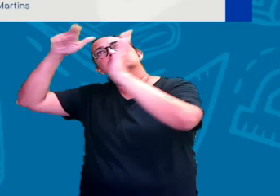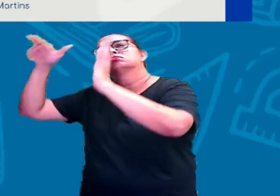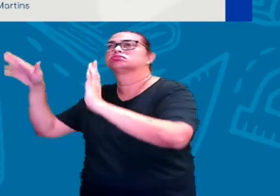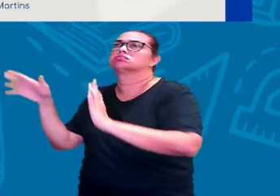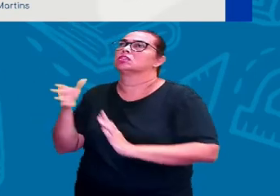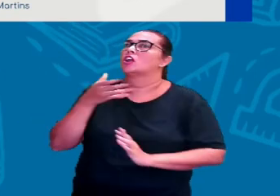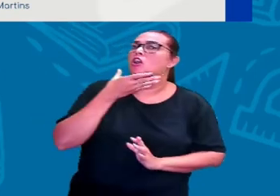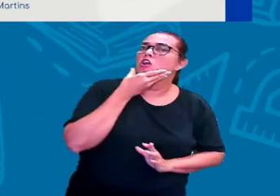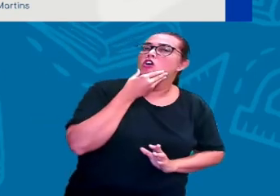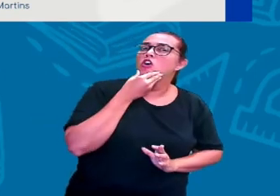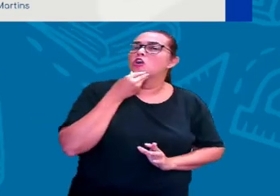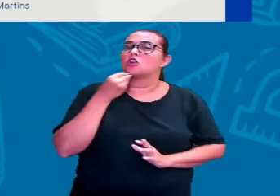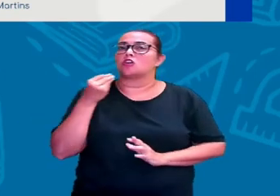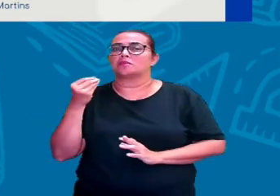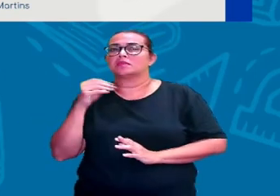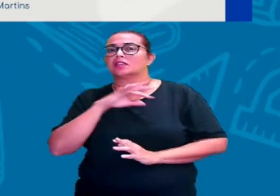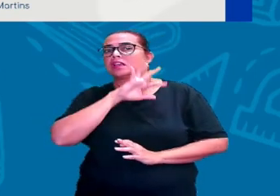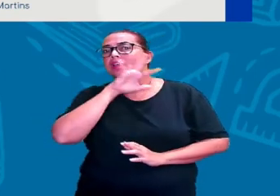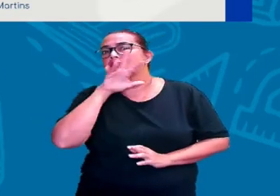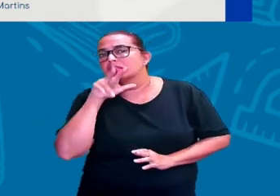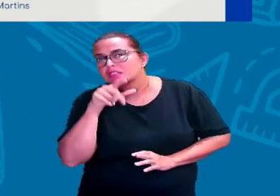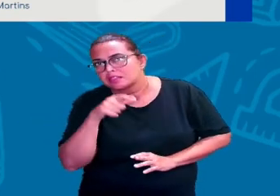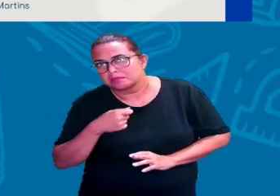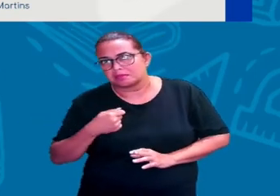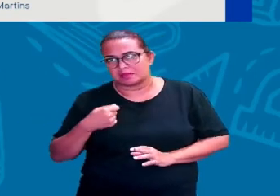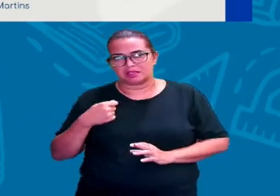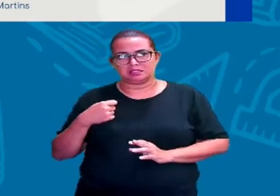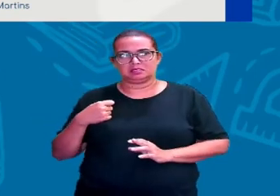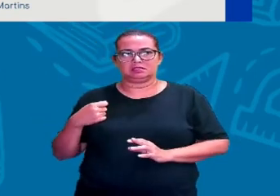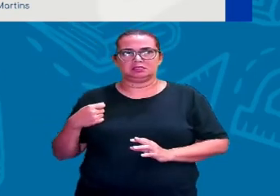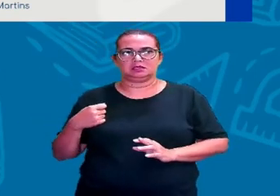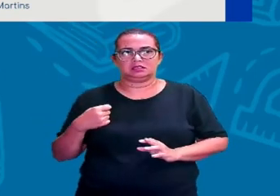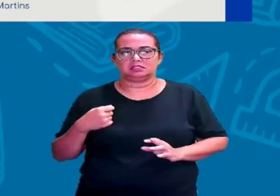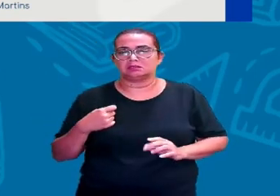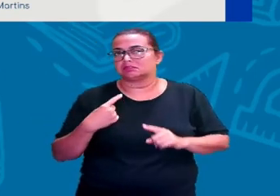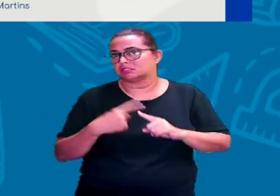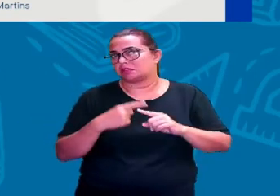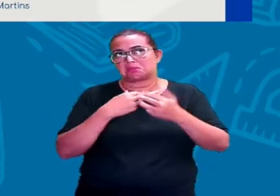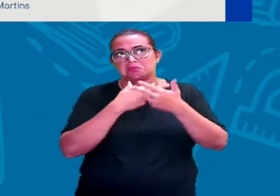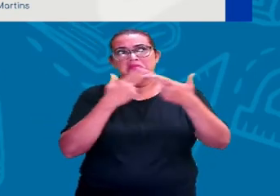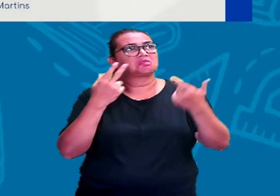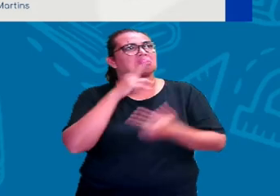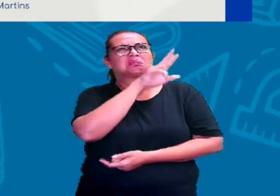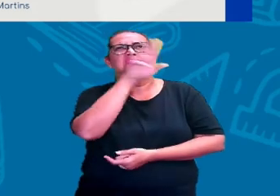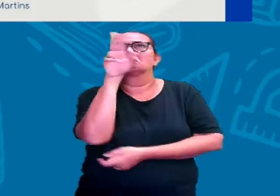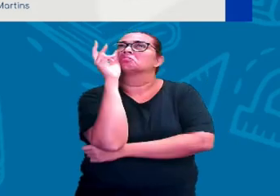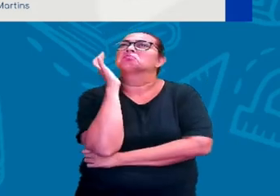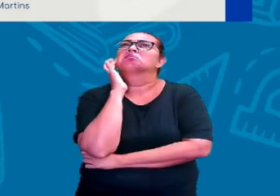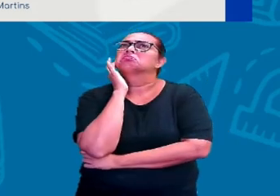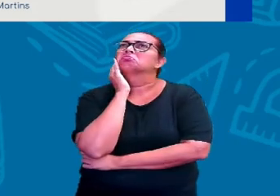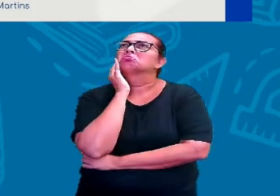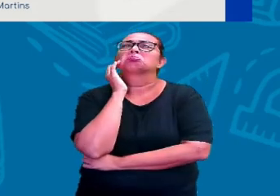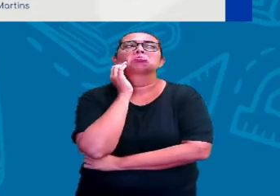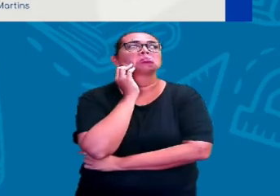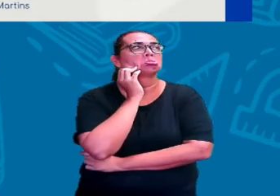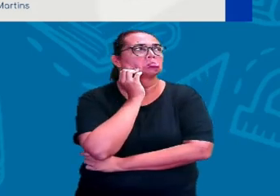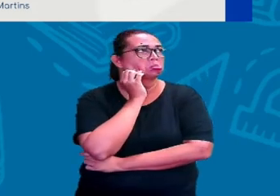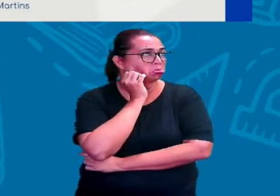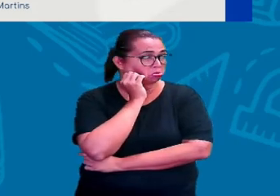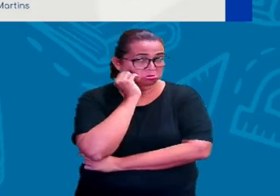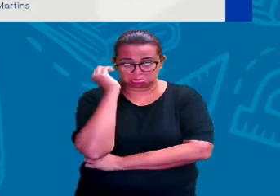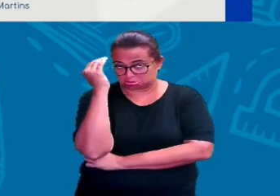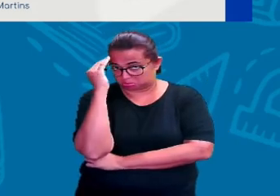homens, de animais, bem como na composição de figuras abstratas, que não dá muito para a gente saber o que